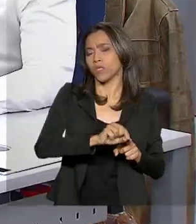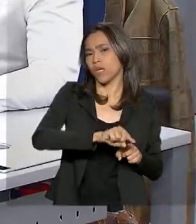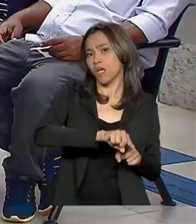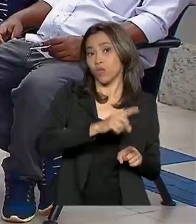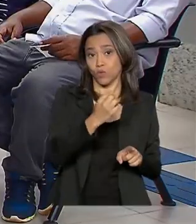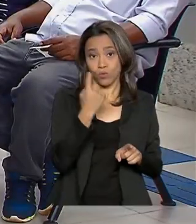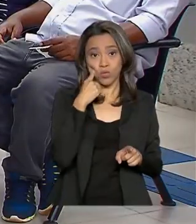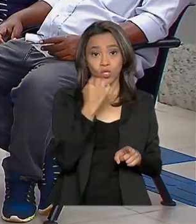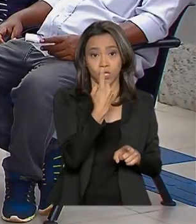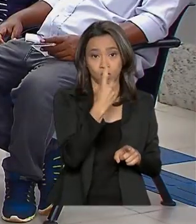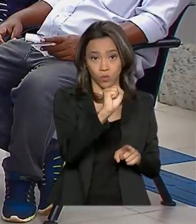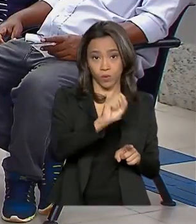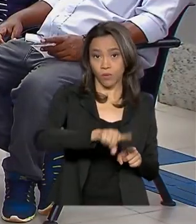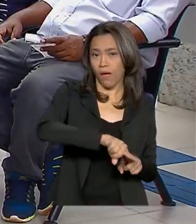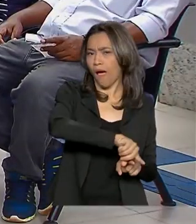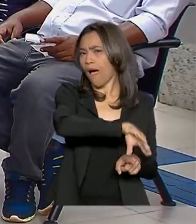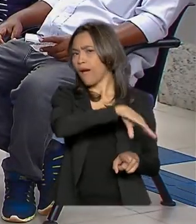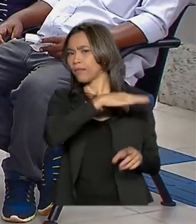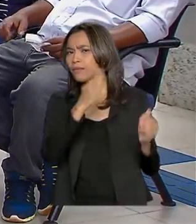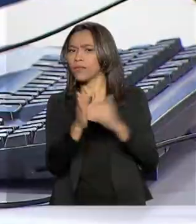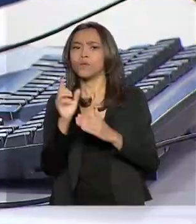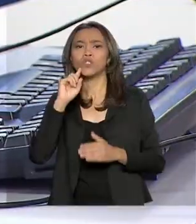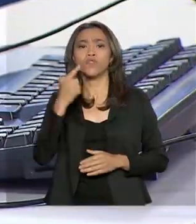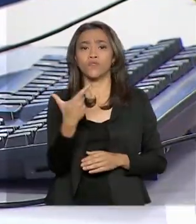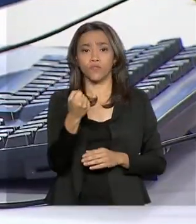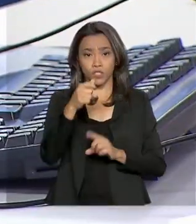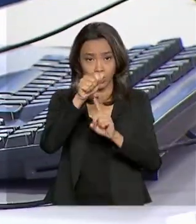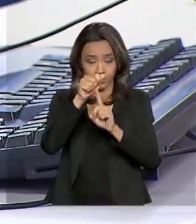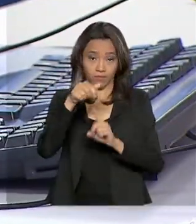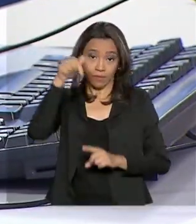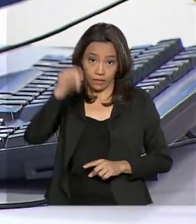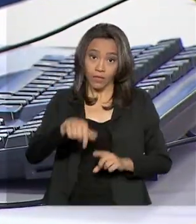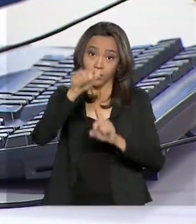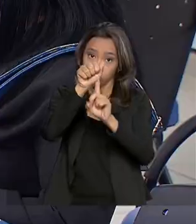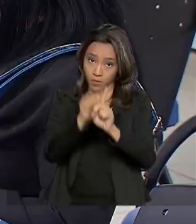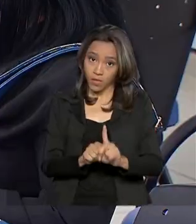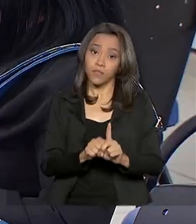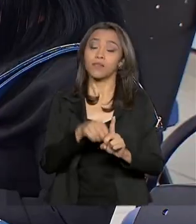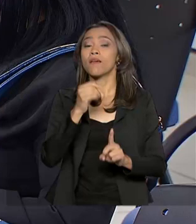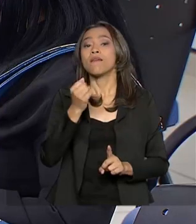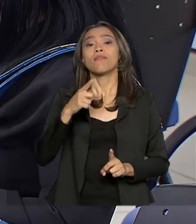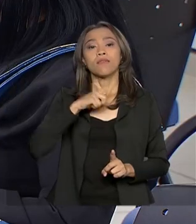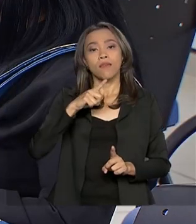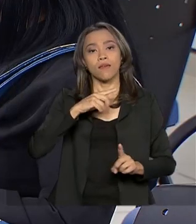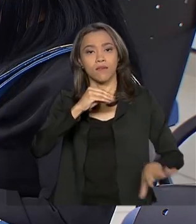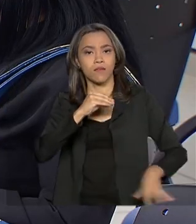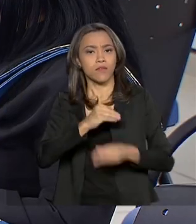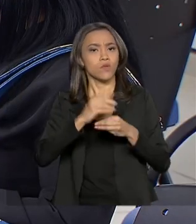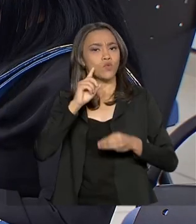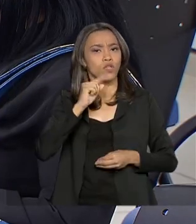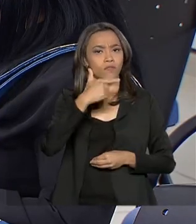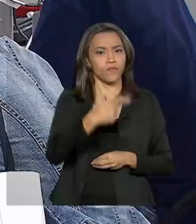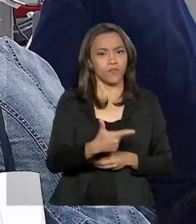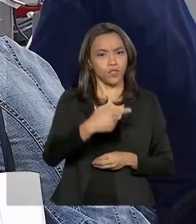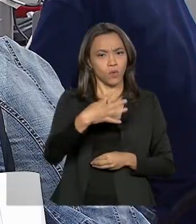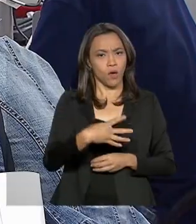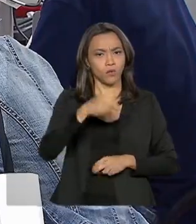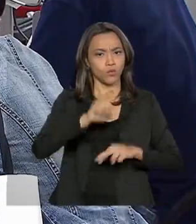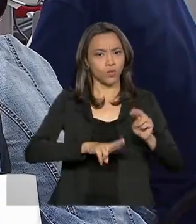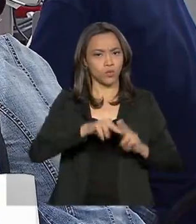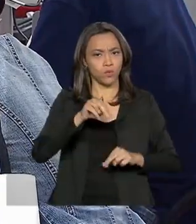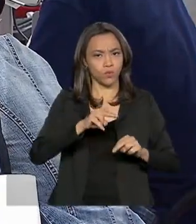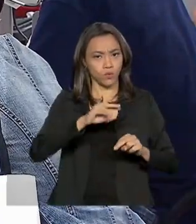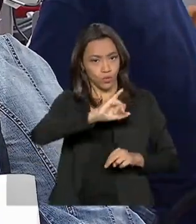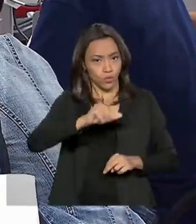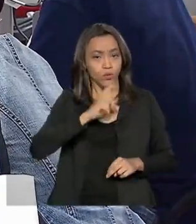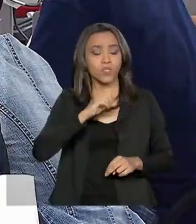18 até o dia 20 deste mês. Tem direito ao saque extra quem no dia 24 de julho tinha até